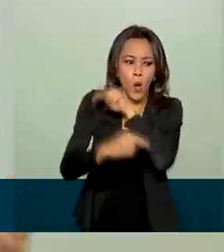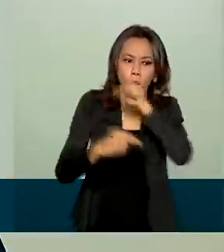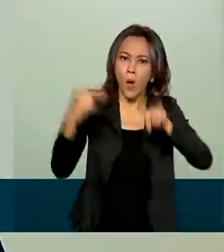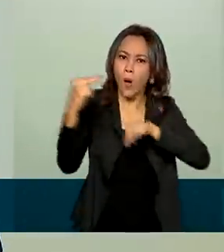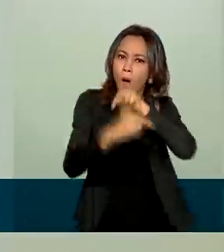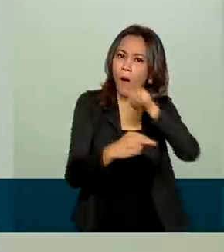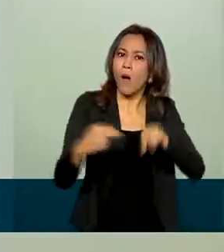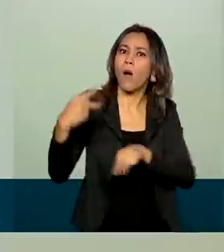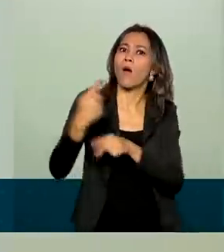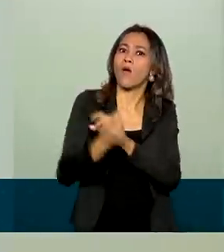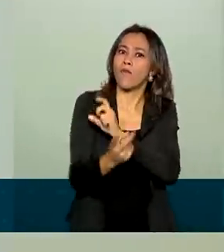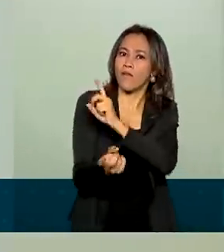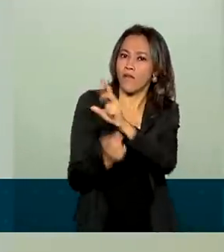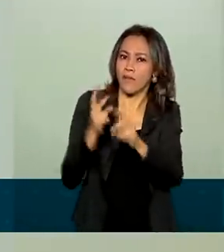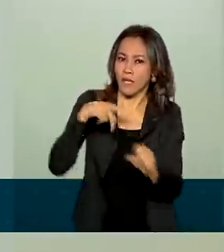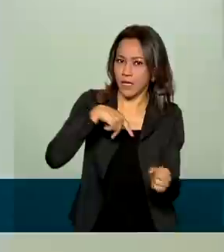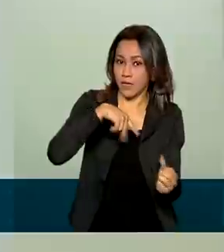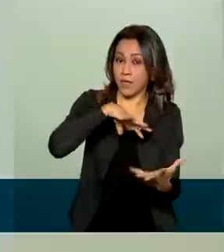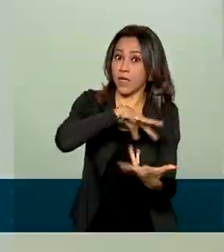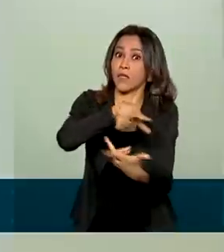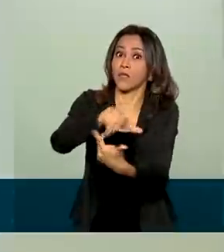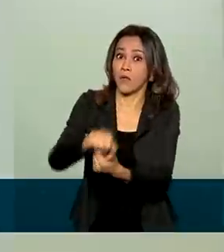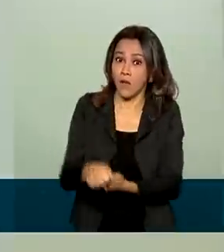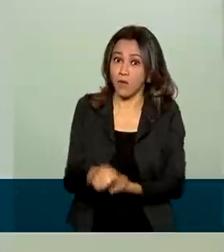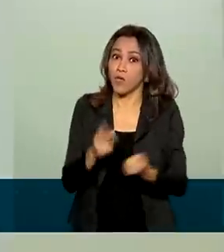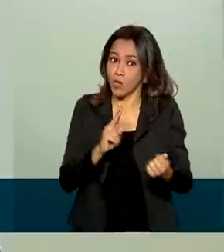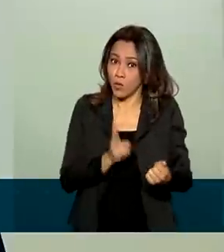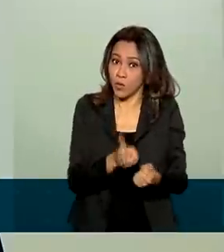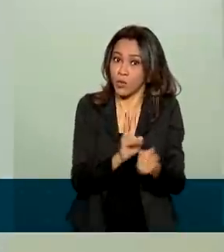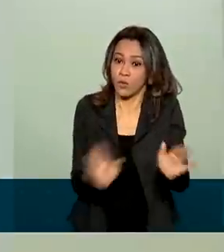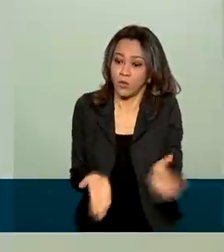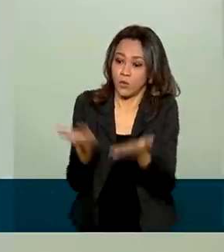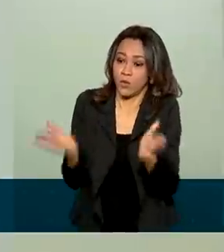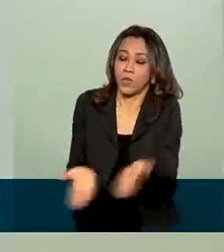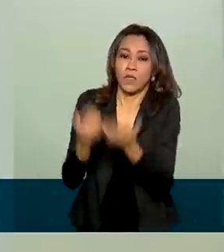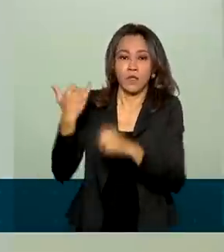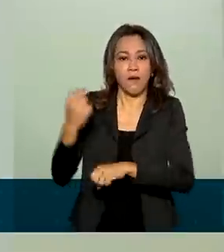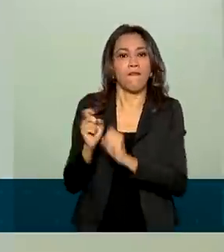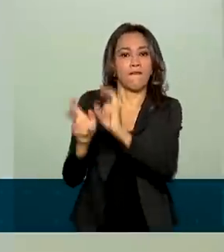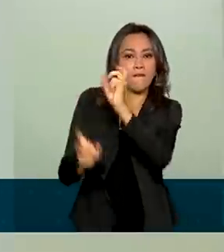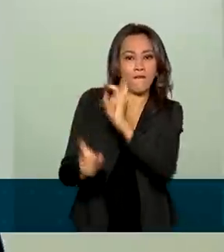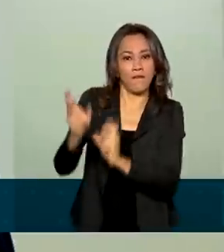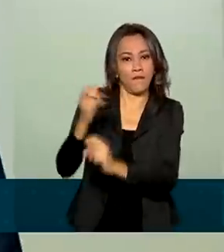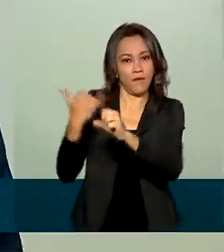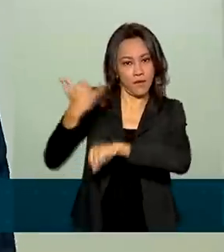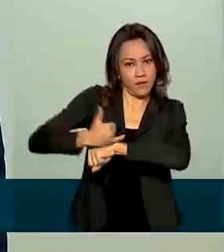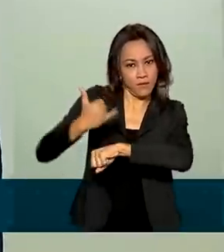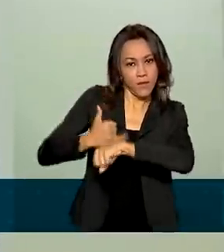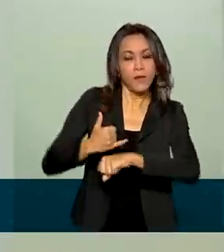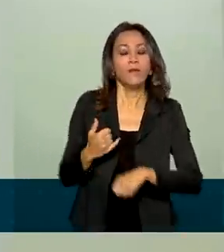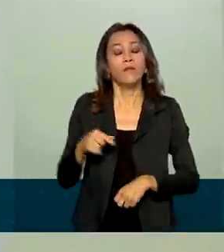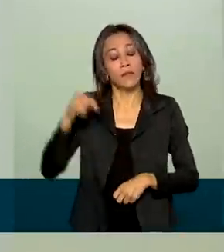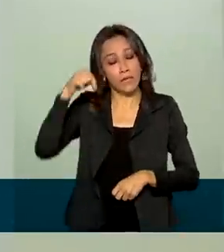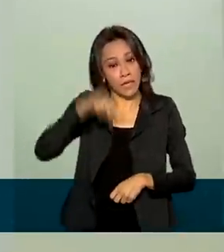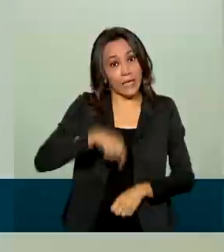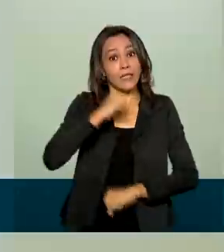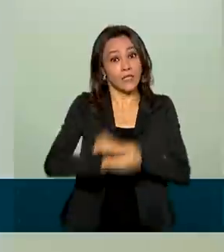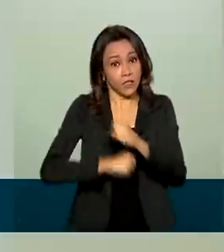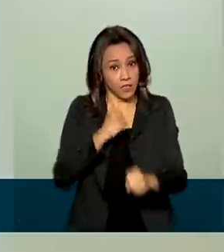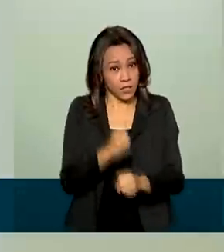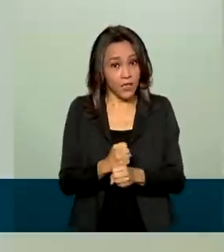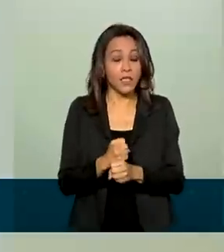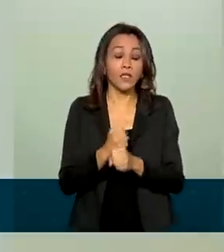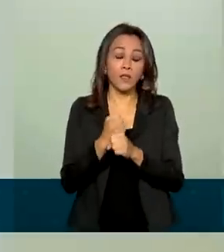continua estimulando as exportações brasileiras. Portanto, a expectativa dos agentes econômicos é que, esse ano, o